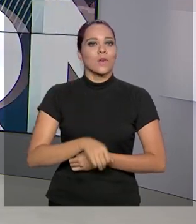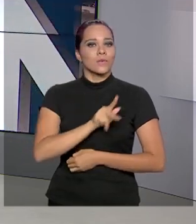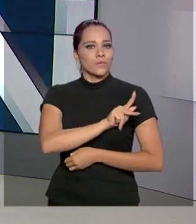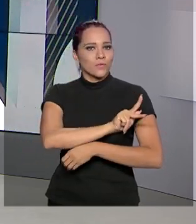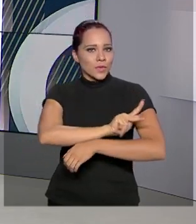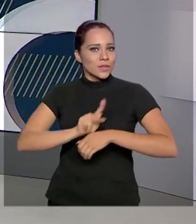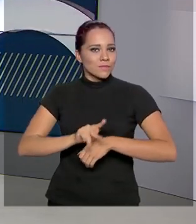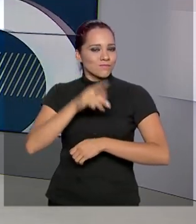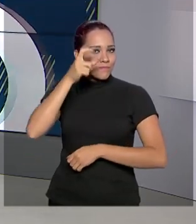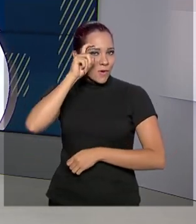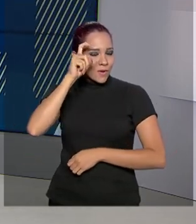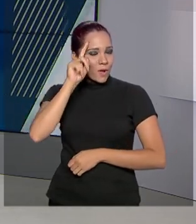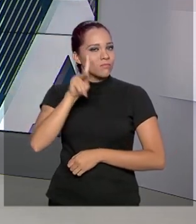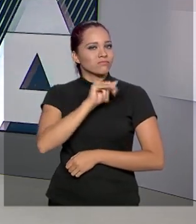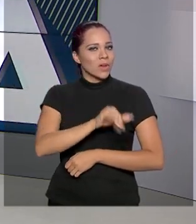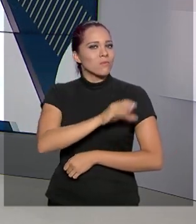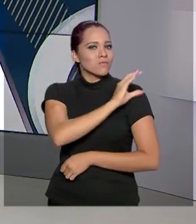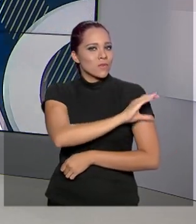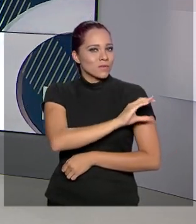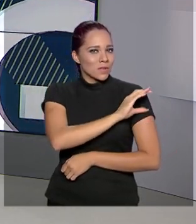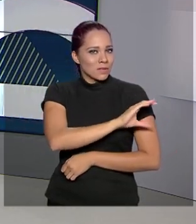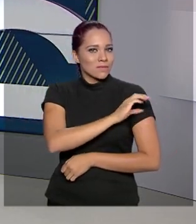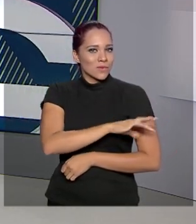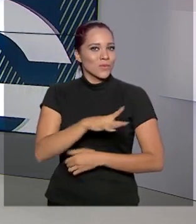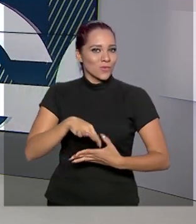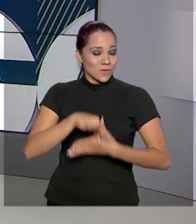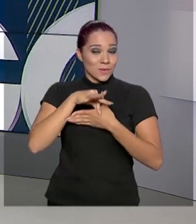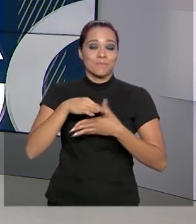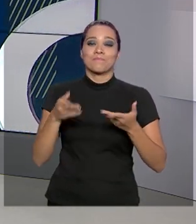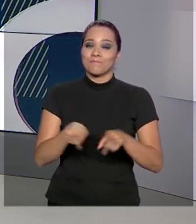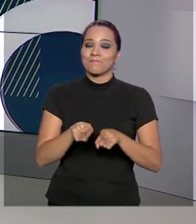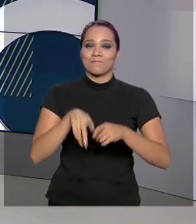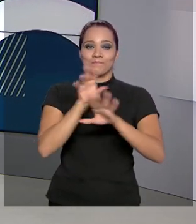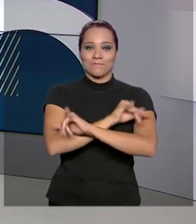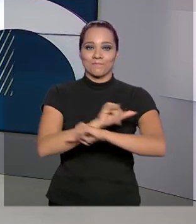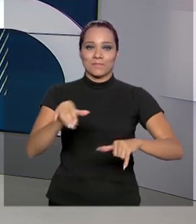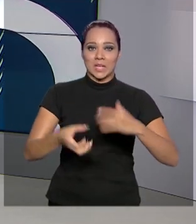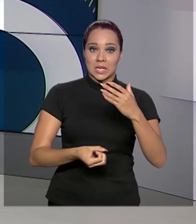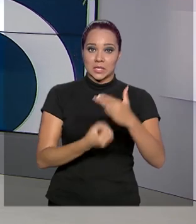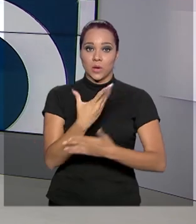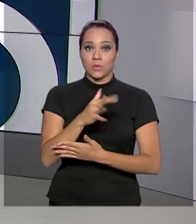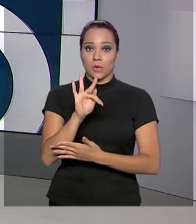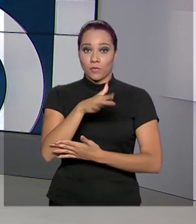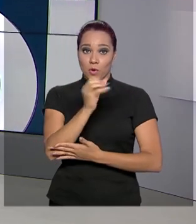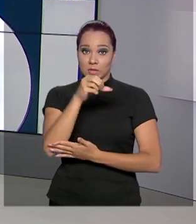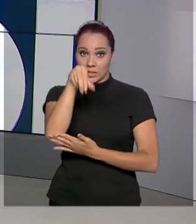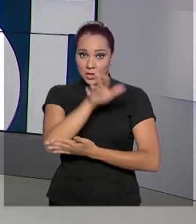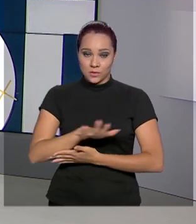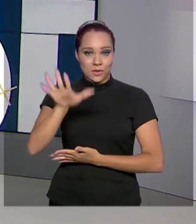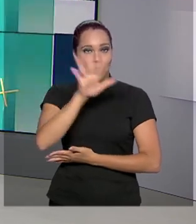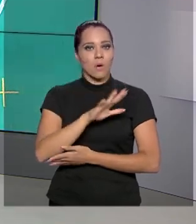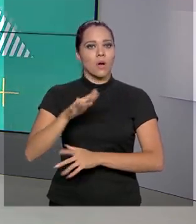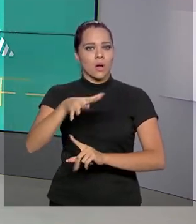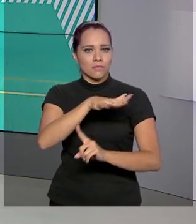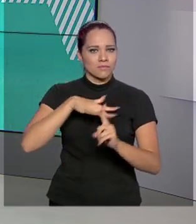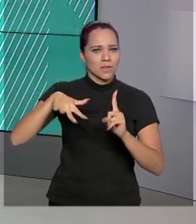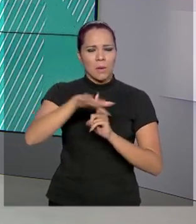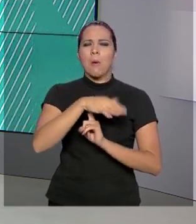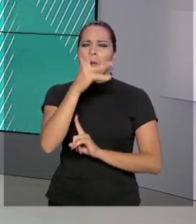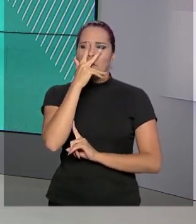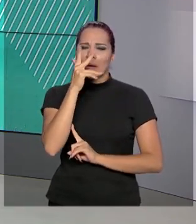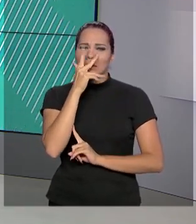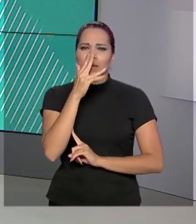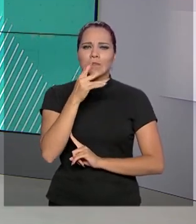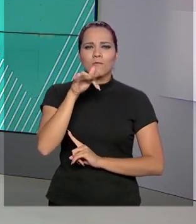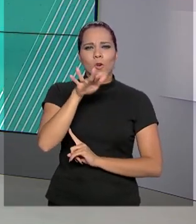Mourão será o coordenador do Conselho. Também foi anunciada a criação de uma Força Nacional Ambiental, semelhante à Força Nacional